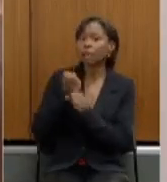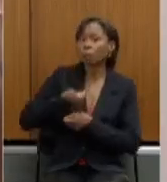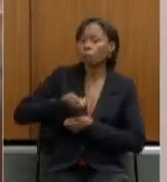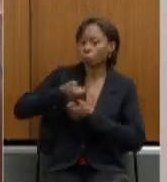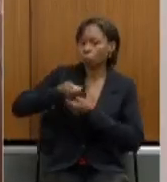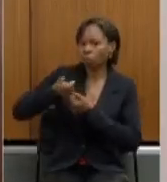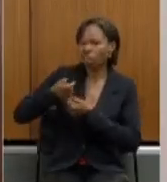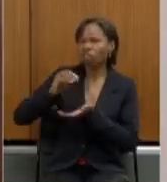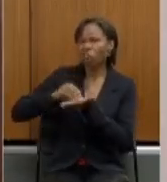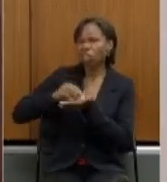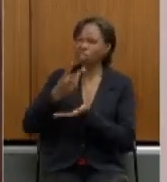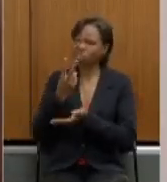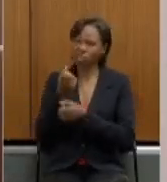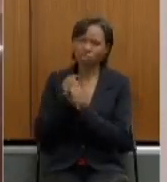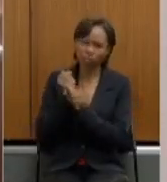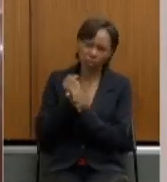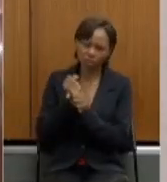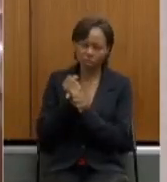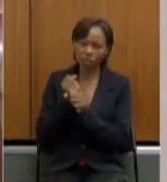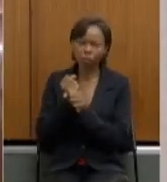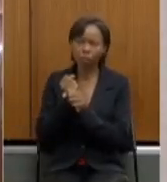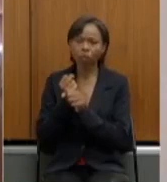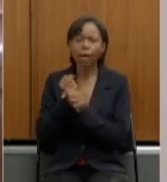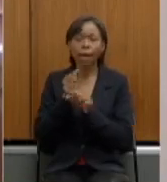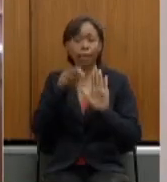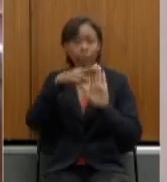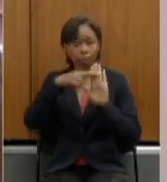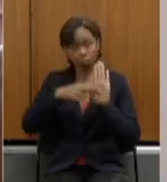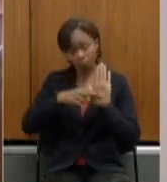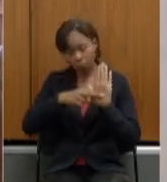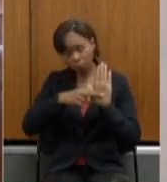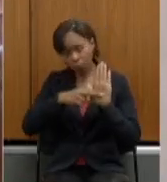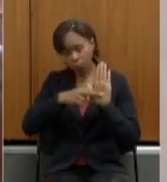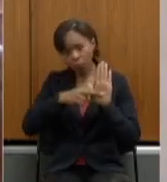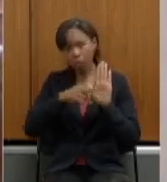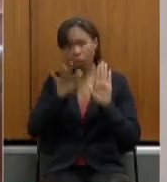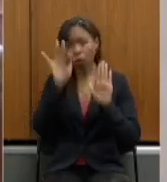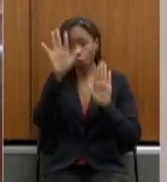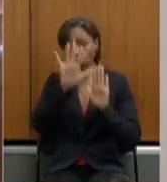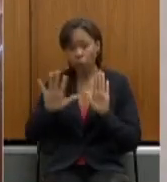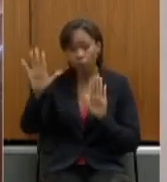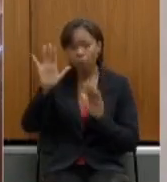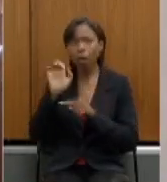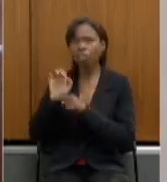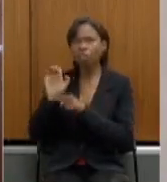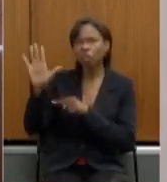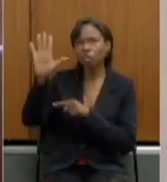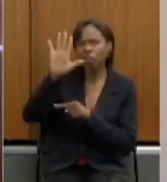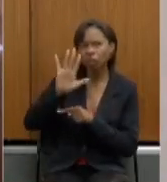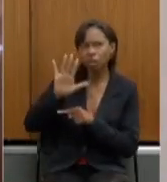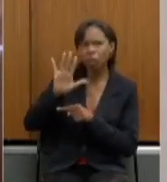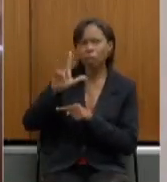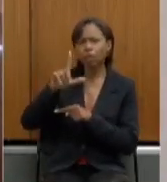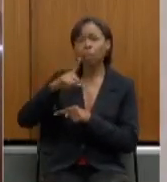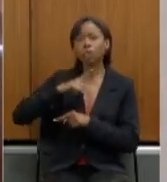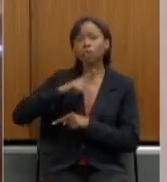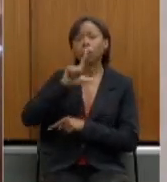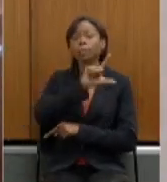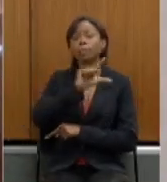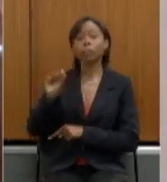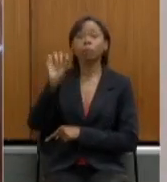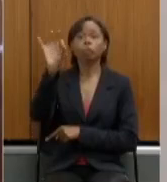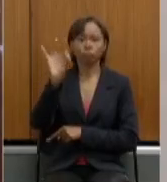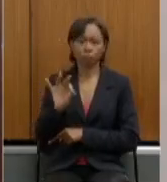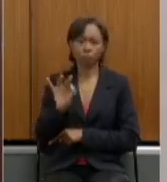anos por exemplo essa regra de transição na união e em vários estados estava de 100% isso é uma pessoa